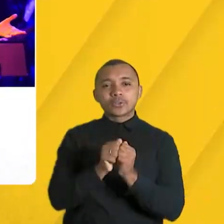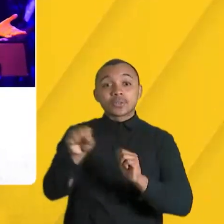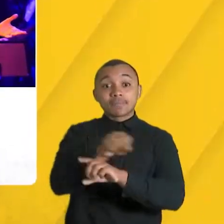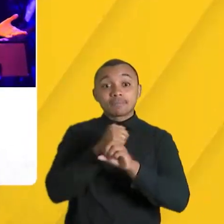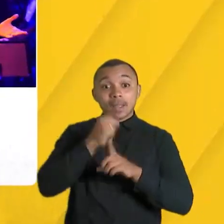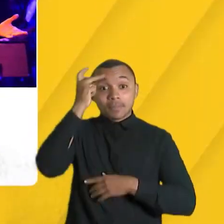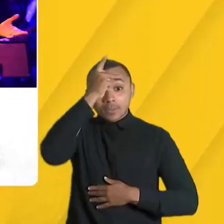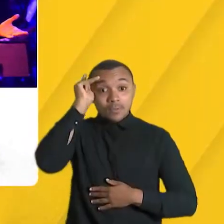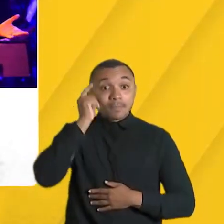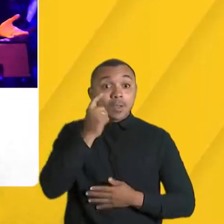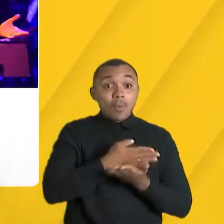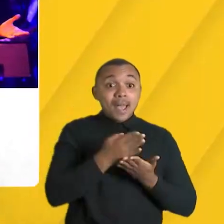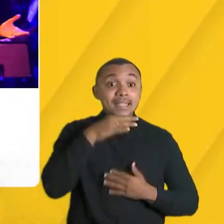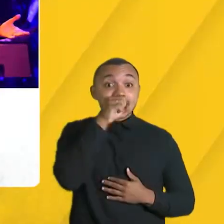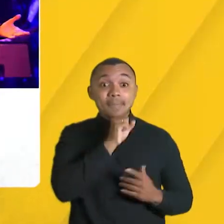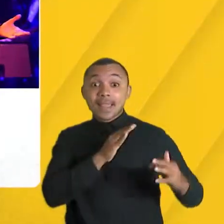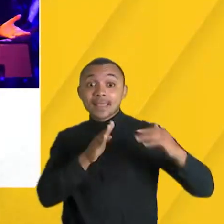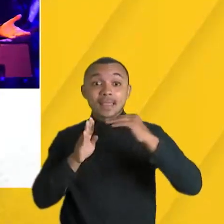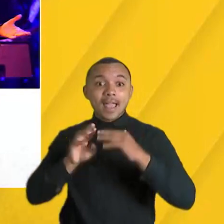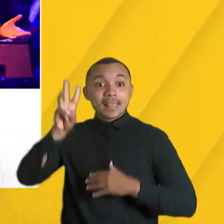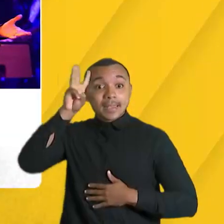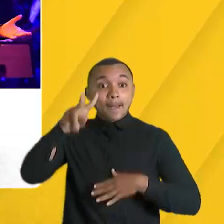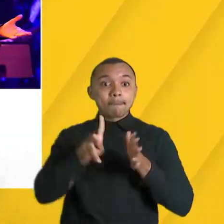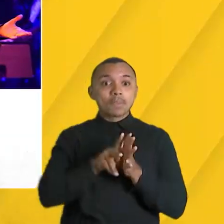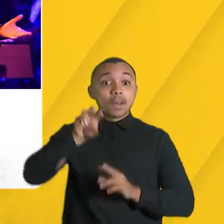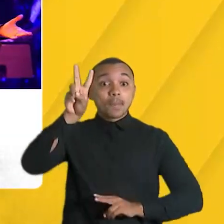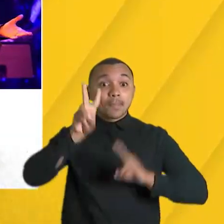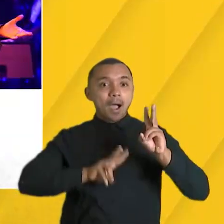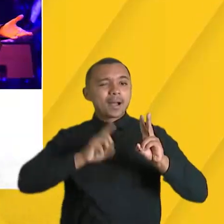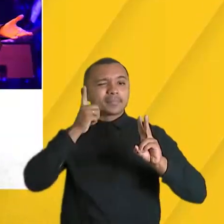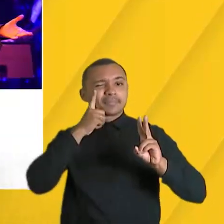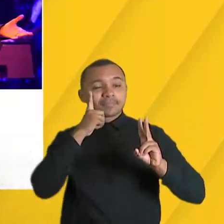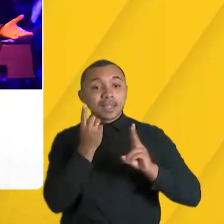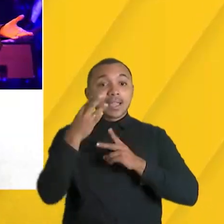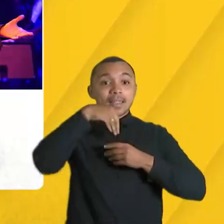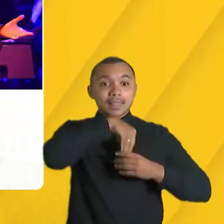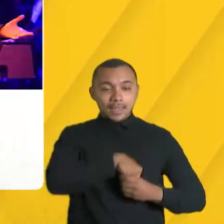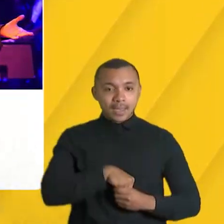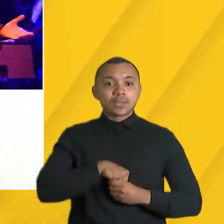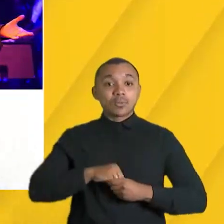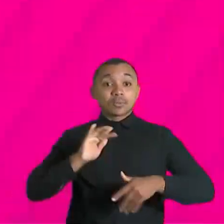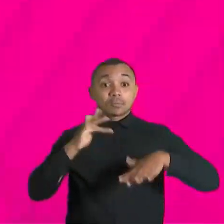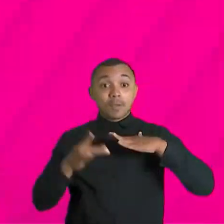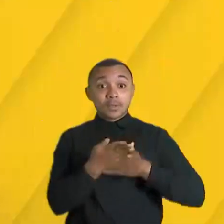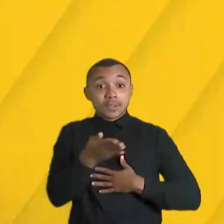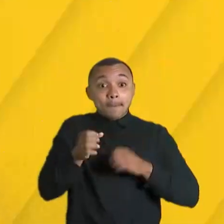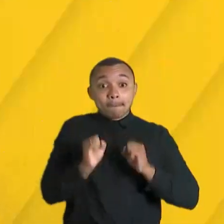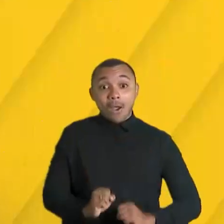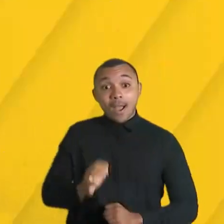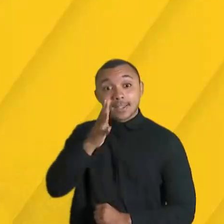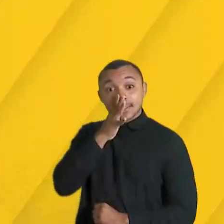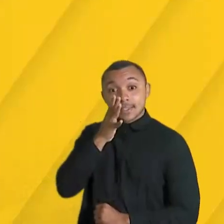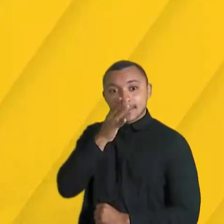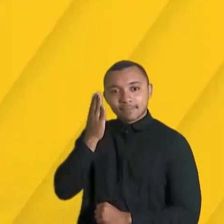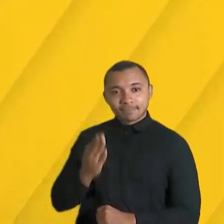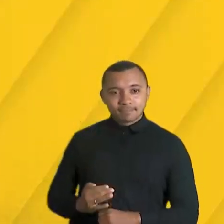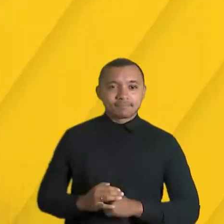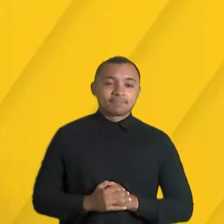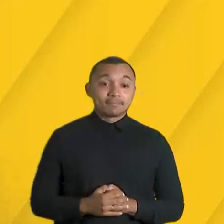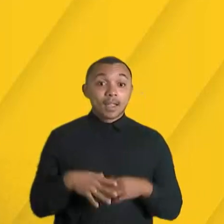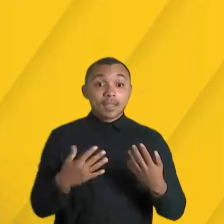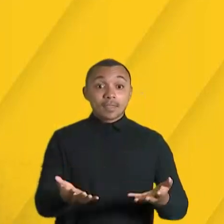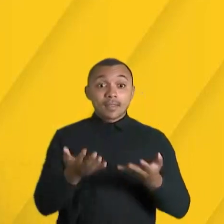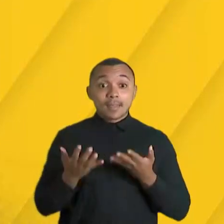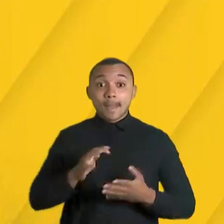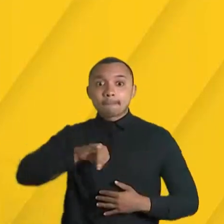sábado até terça-feira de carnaval e está completinha em arroba festivaljazzblues. Quem quer aproveitar de